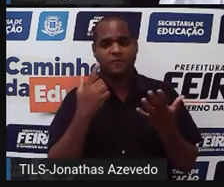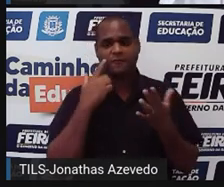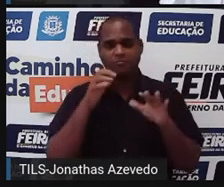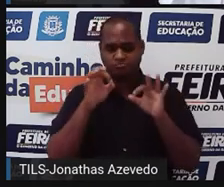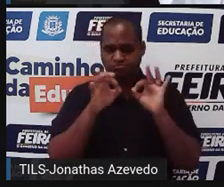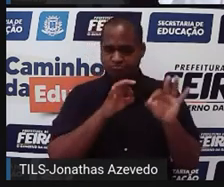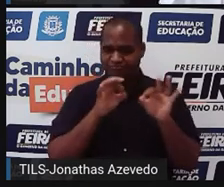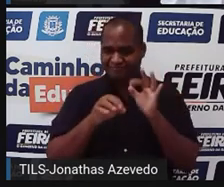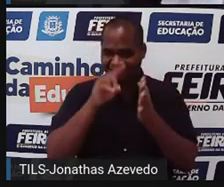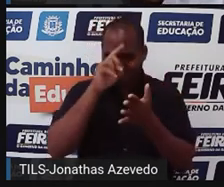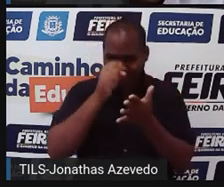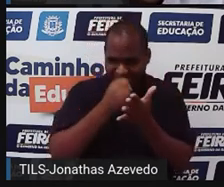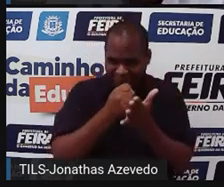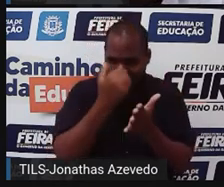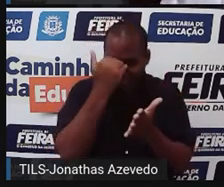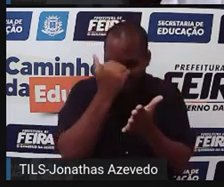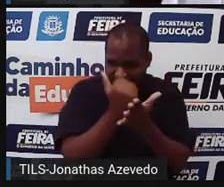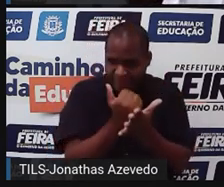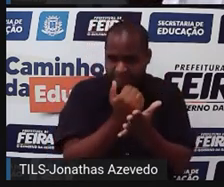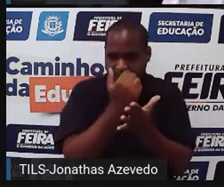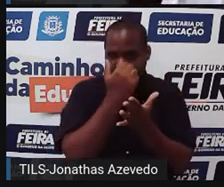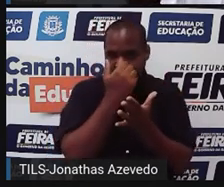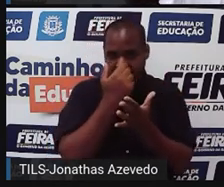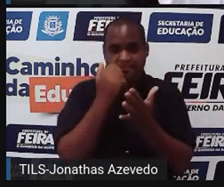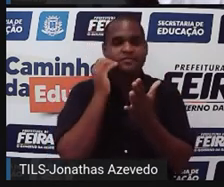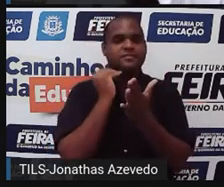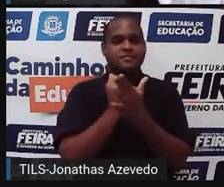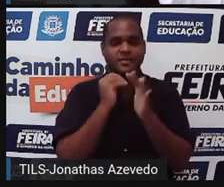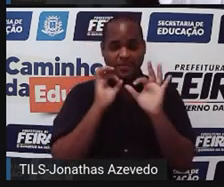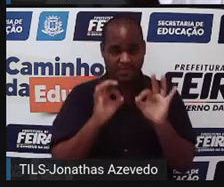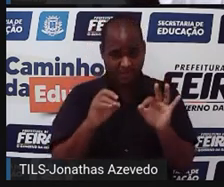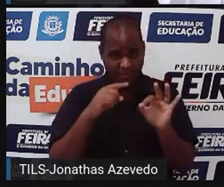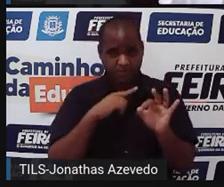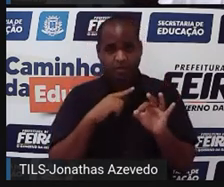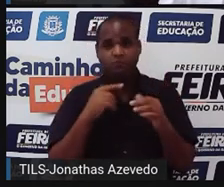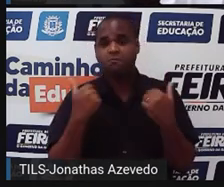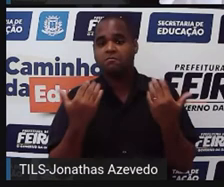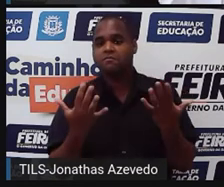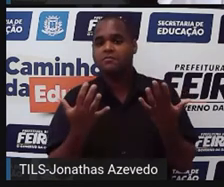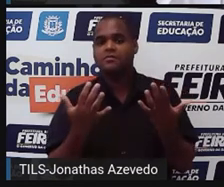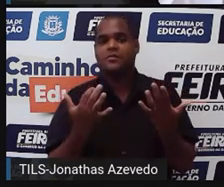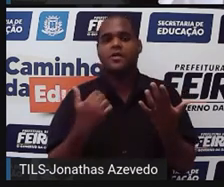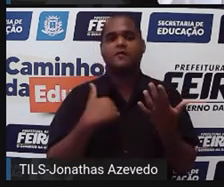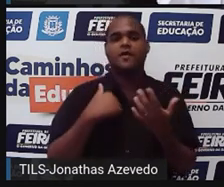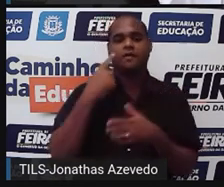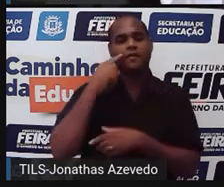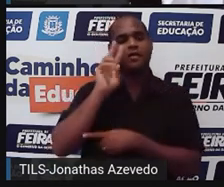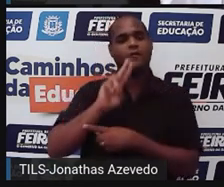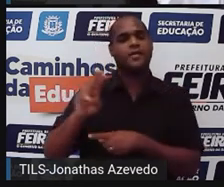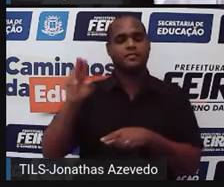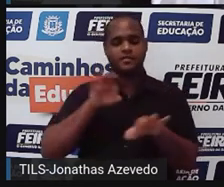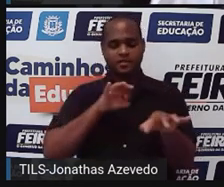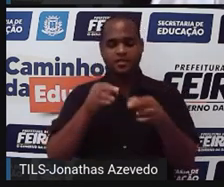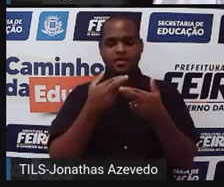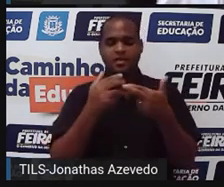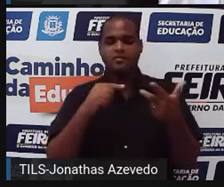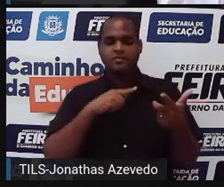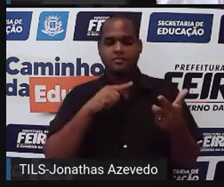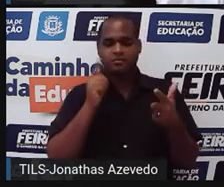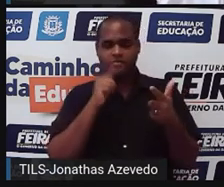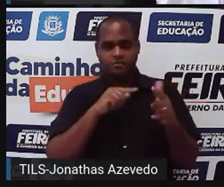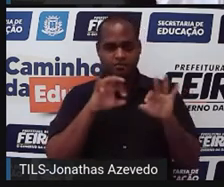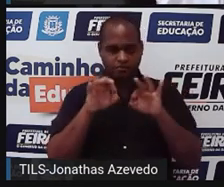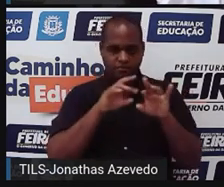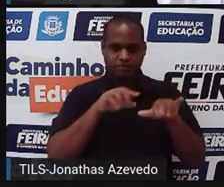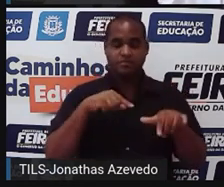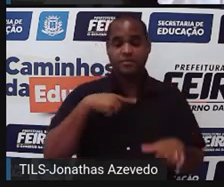gente colocou em ação, vê se a gente teve sucesso, a gente revê o que a gente usou para resolver, e a gente